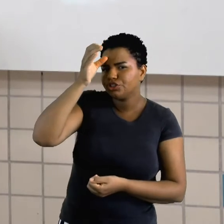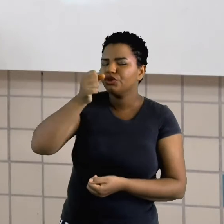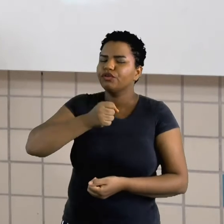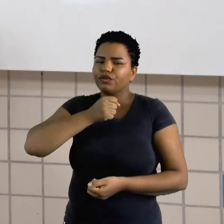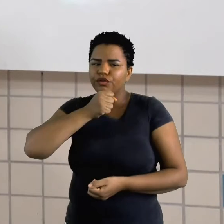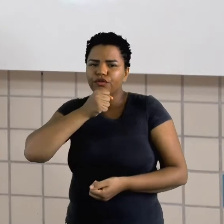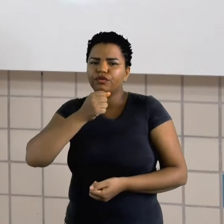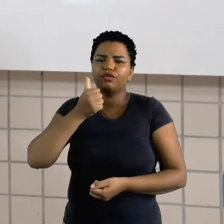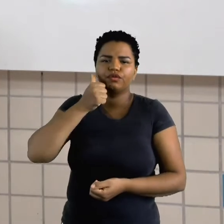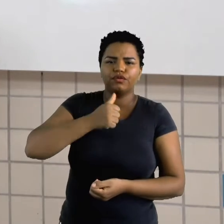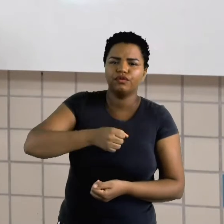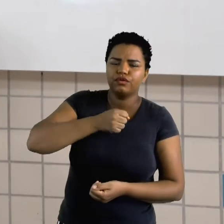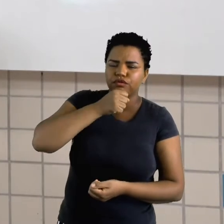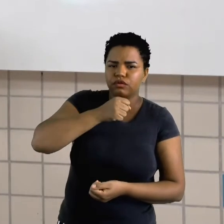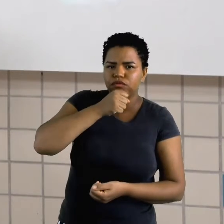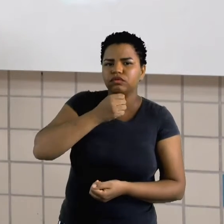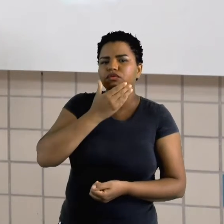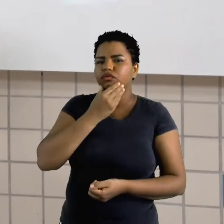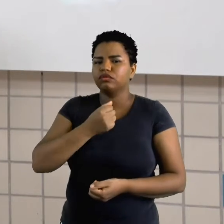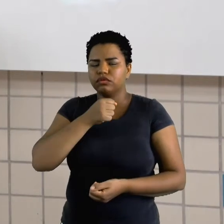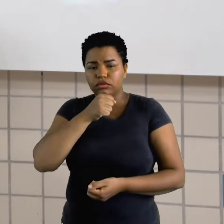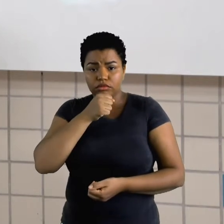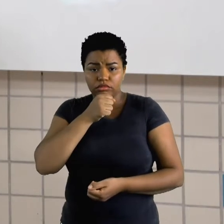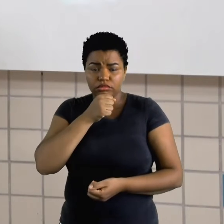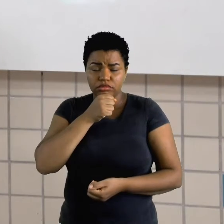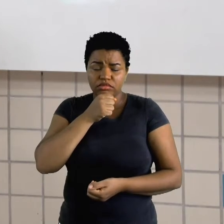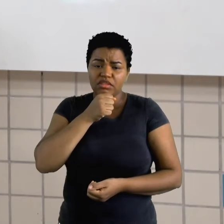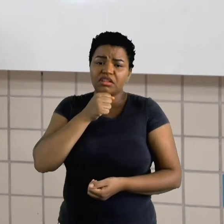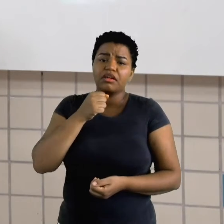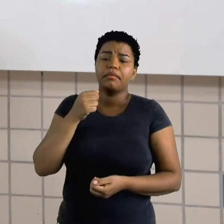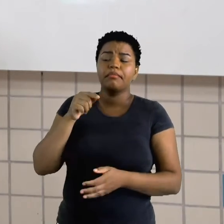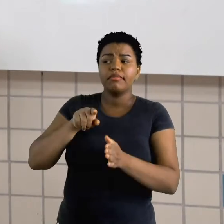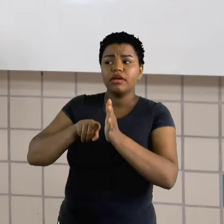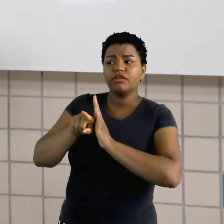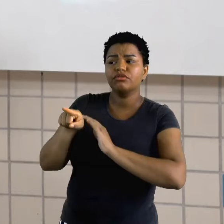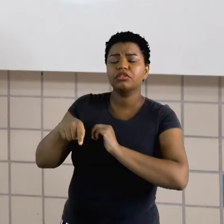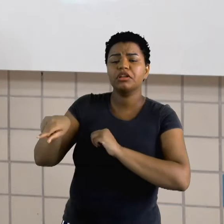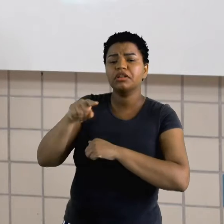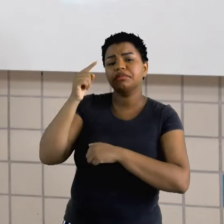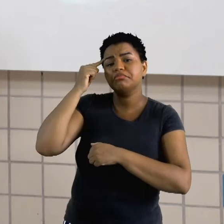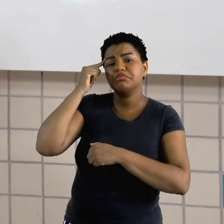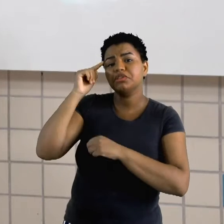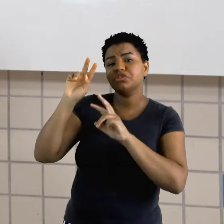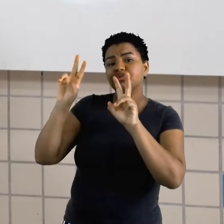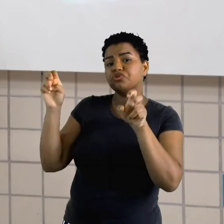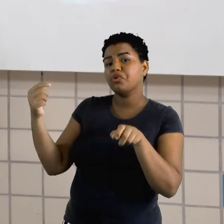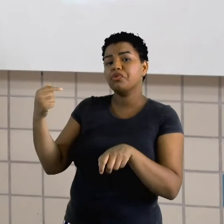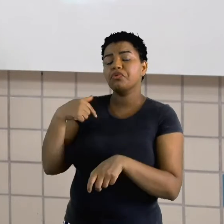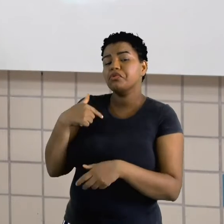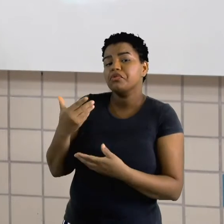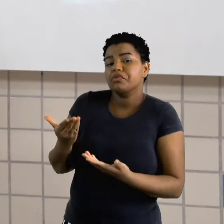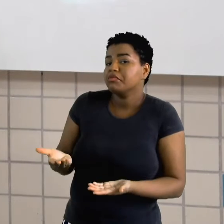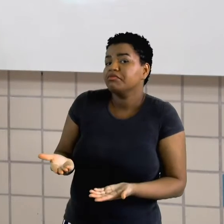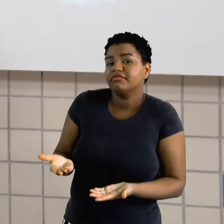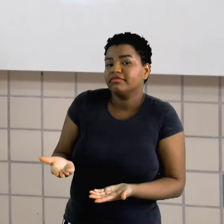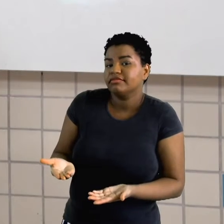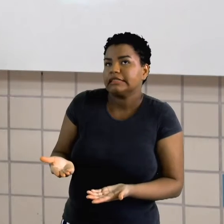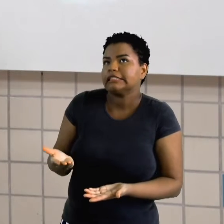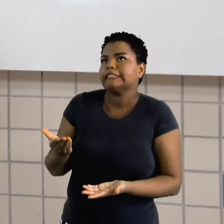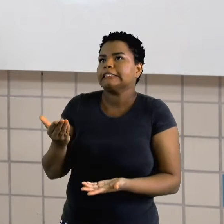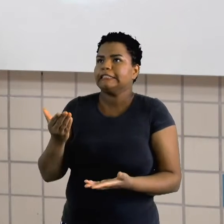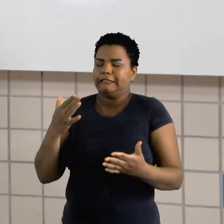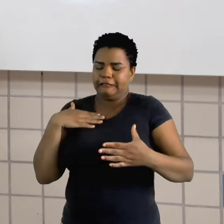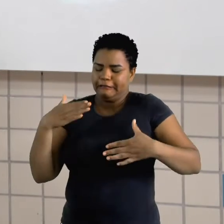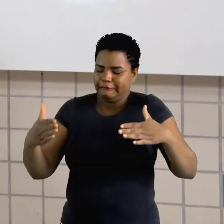Pergunte a eles sobre o que eles pensam de você. Como eles acham que você é? Tanto fisicamente,